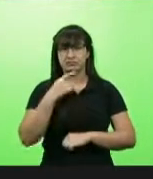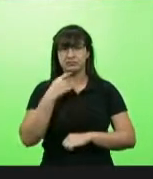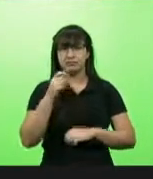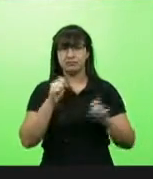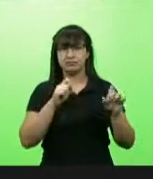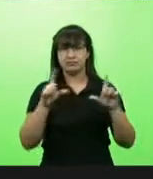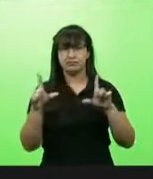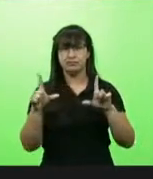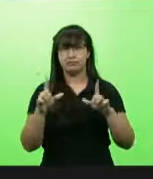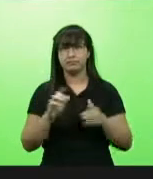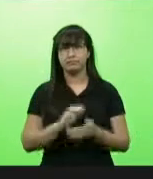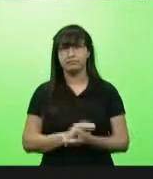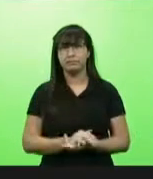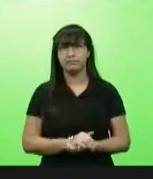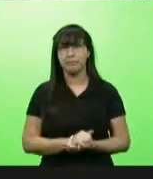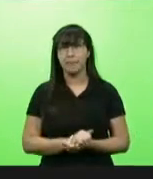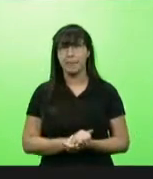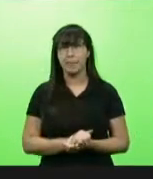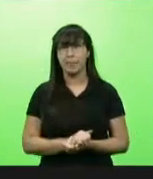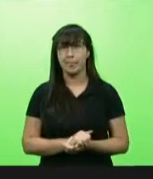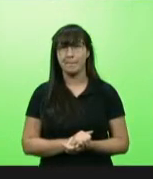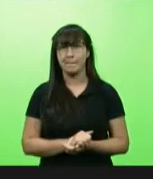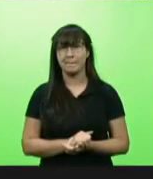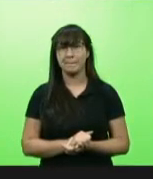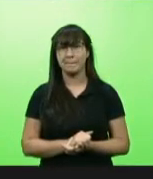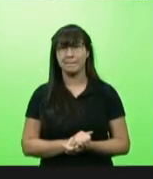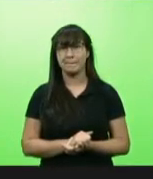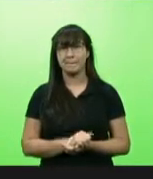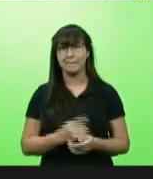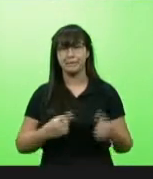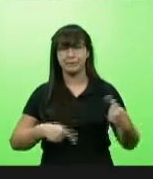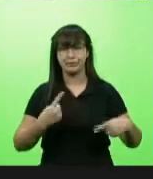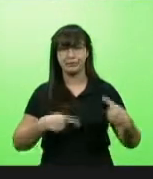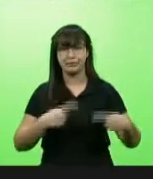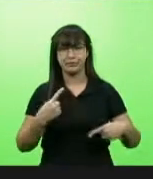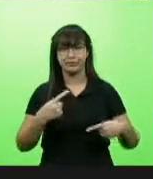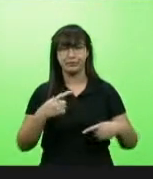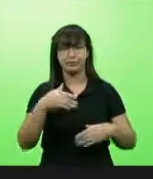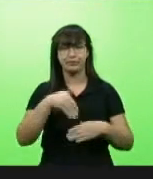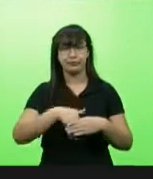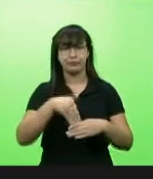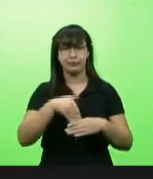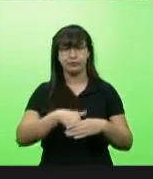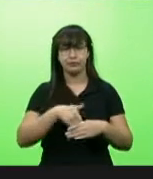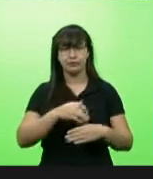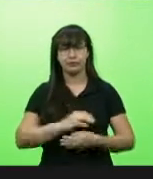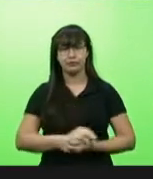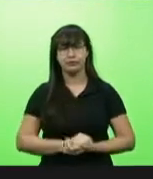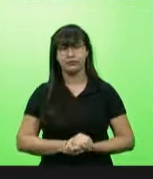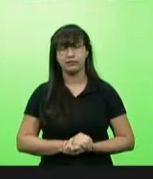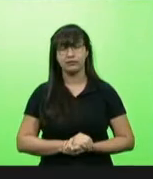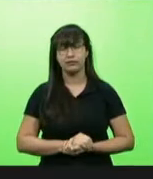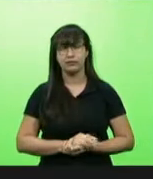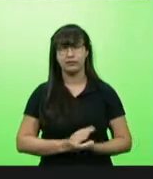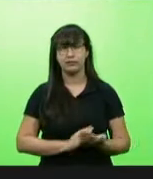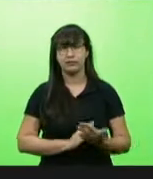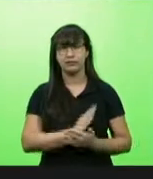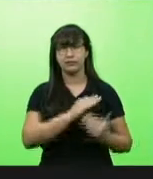Obrigado. Ok, deputado. Não havendo quem queira discutir, em votação, deputados que aprovam permaneçam como se encontram.